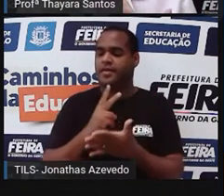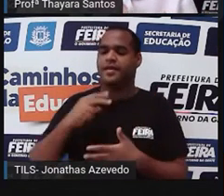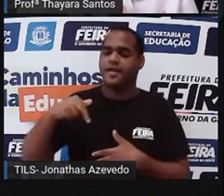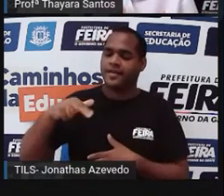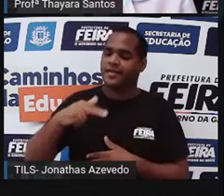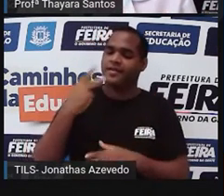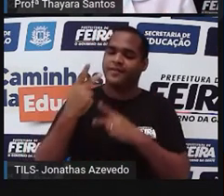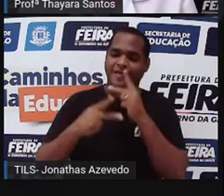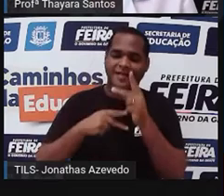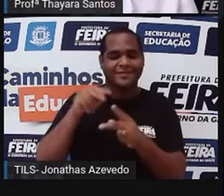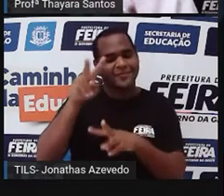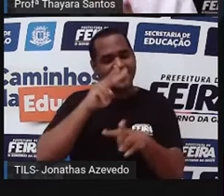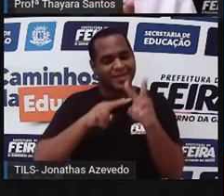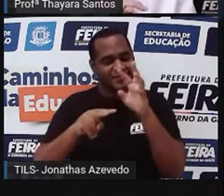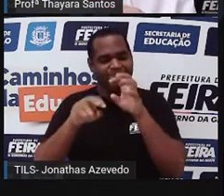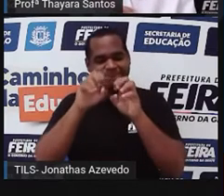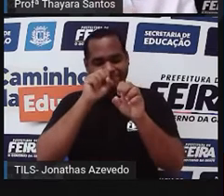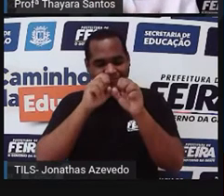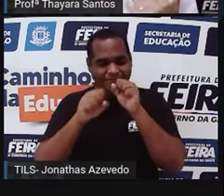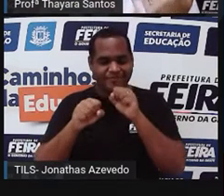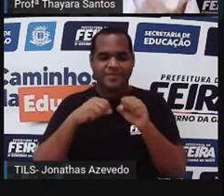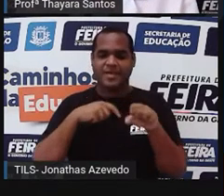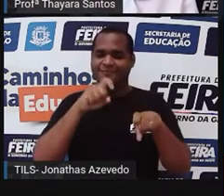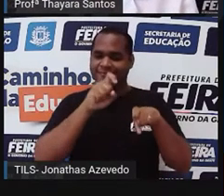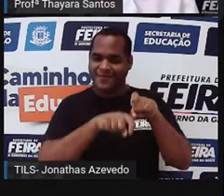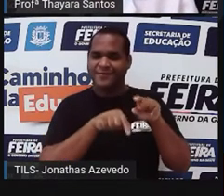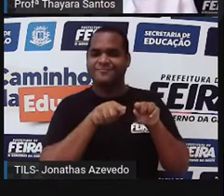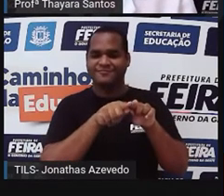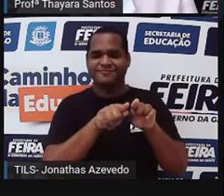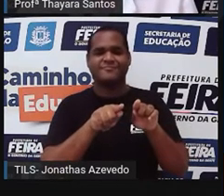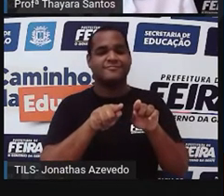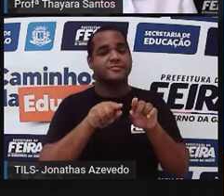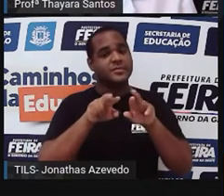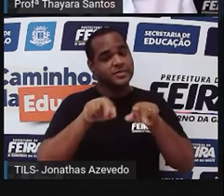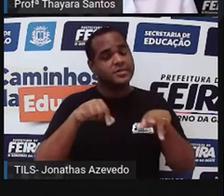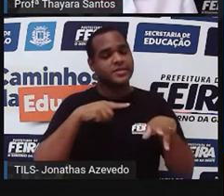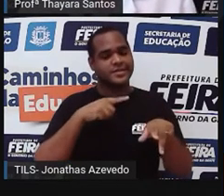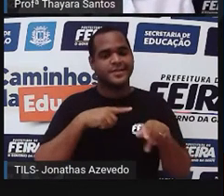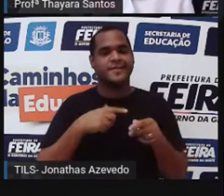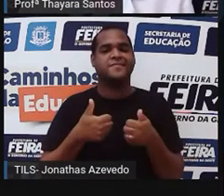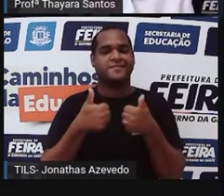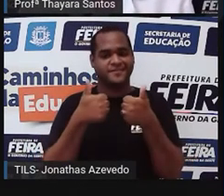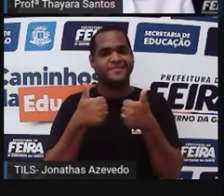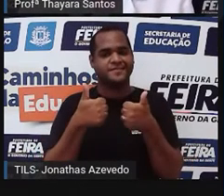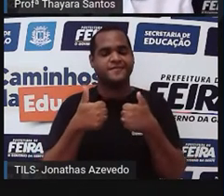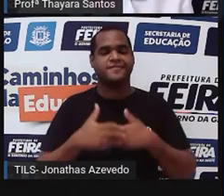comendo, respirando, se reproduzindo, a gente precisa de nutrientes.